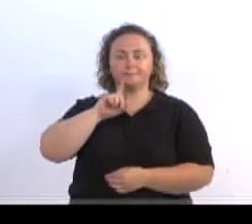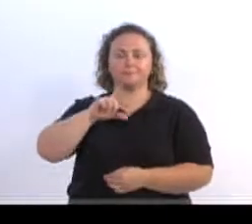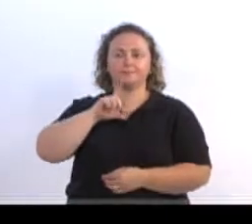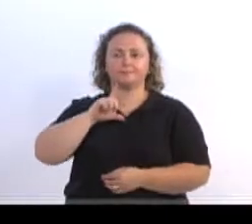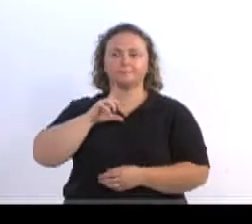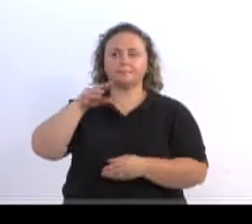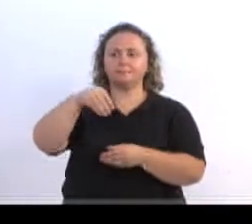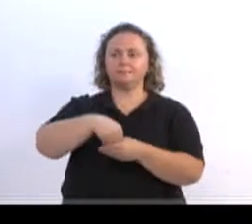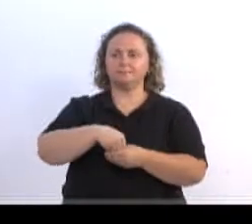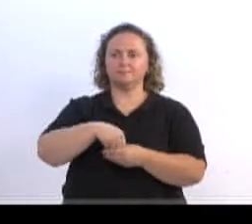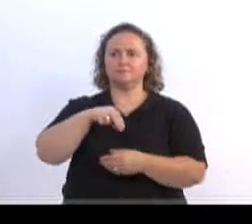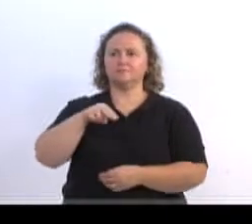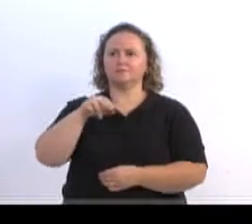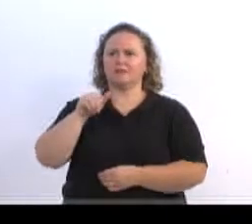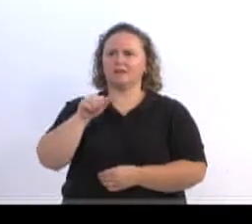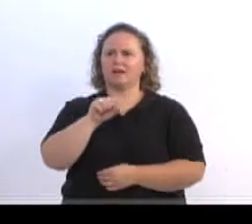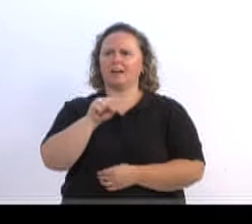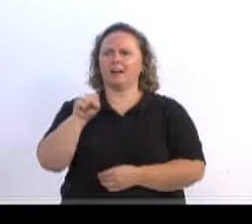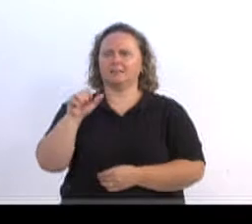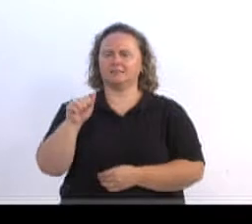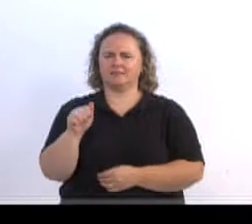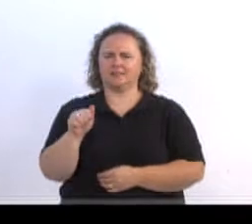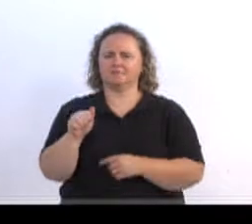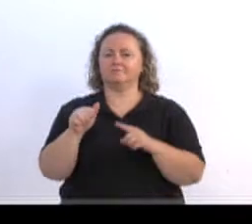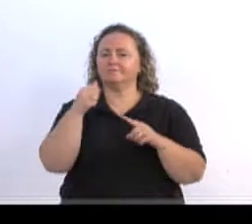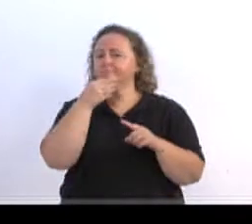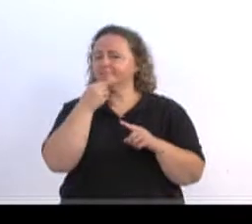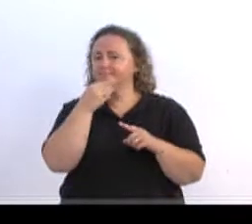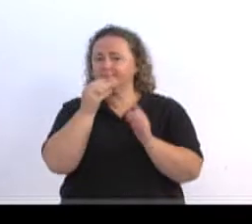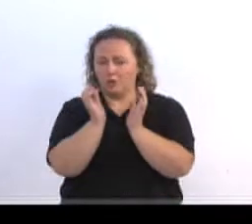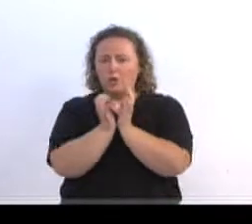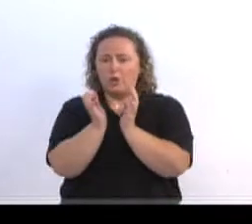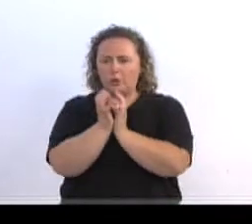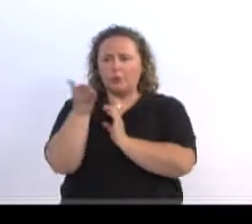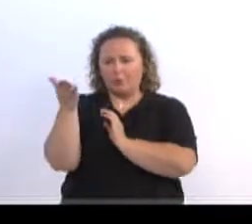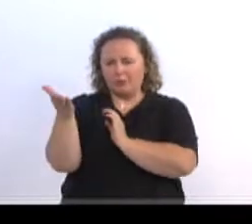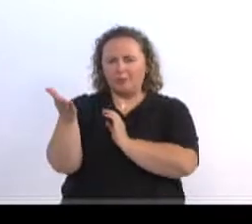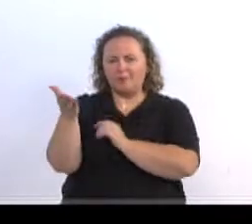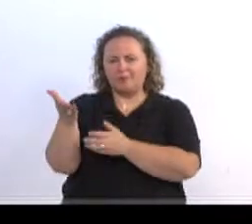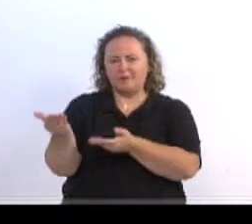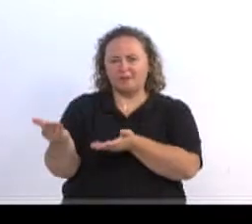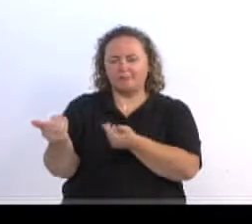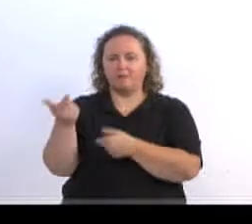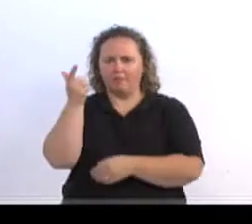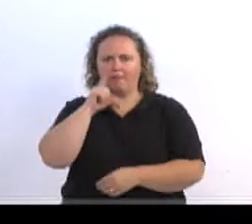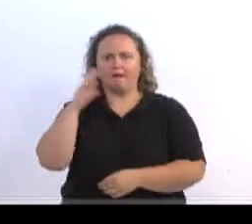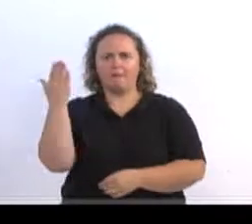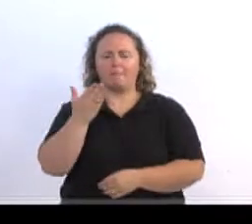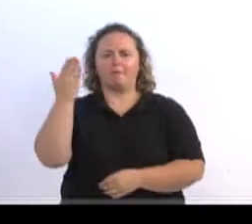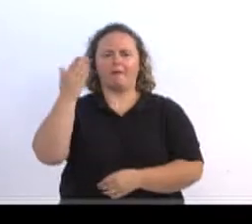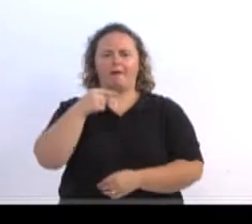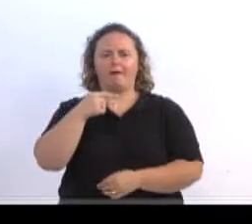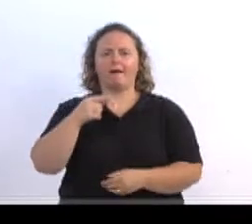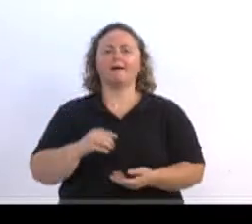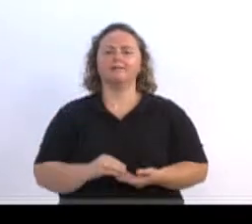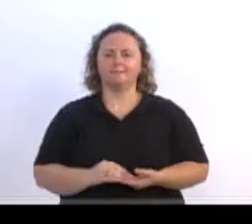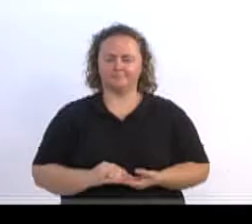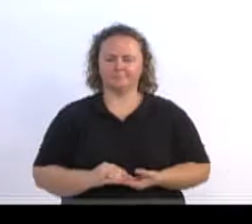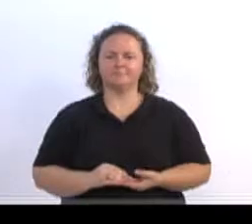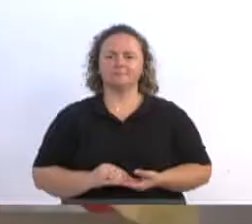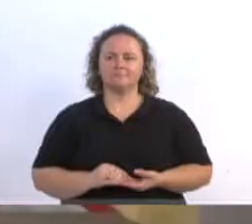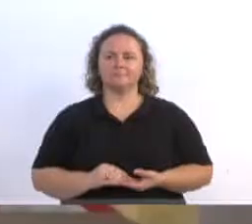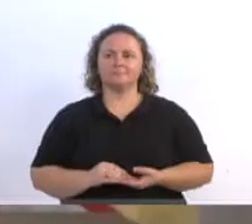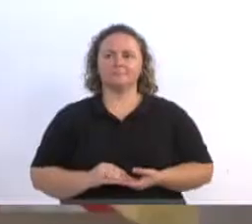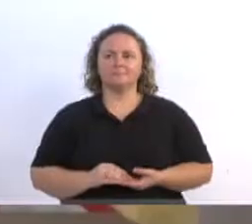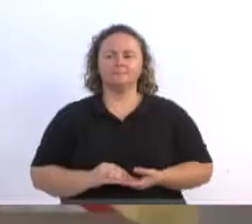nada mais, nada menos do que a NASA. E esses meninos conseguiram ganhar, inclusive deles. Presidente, me consideraria mais um minuto e 30 para